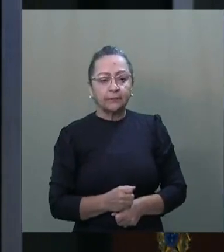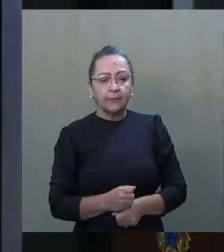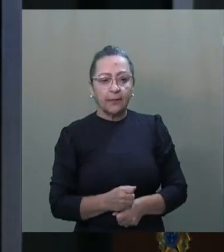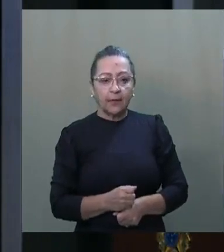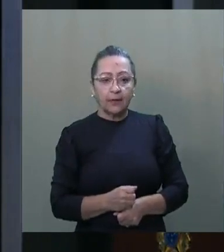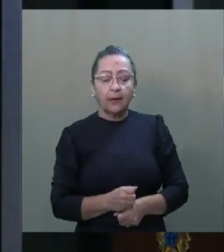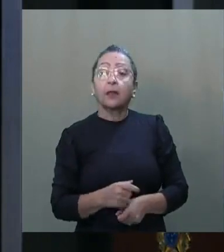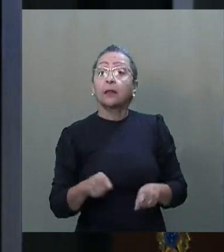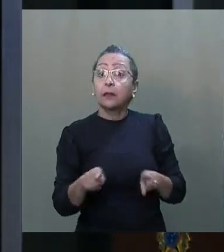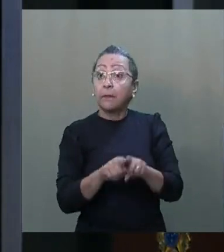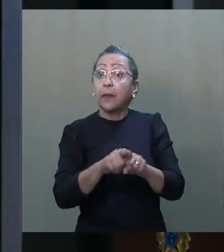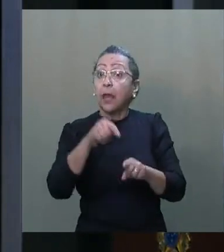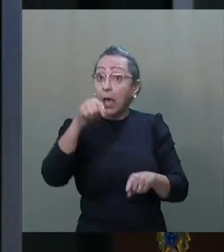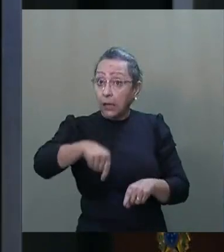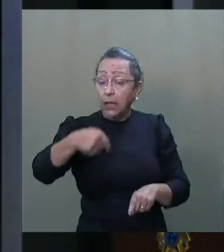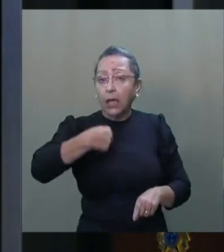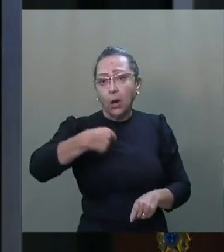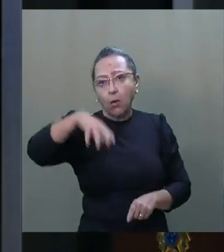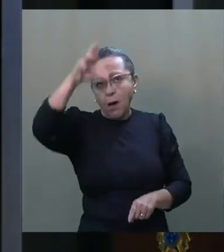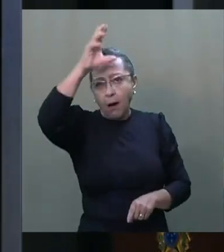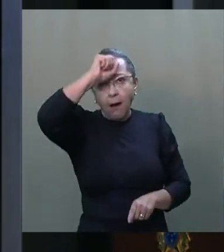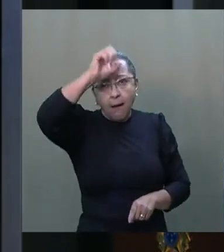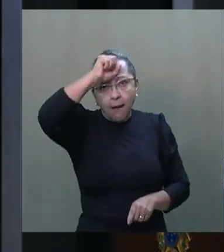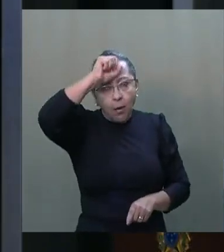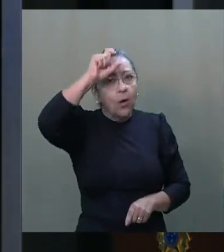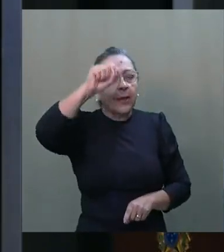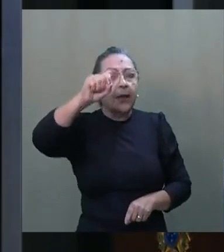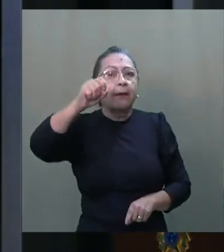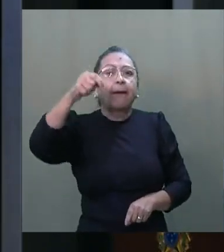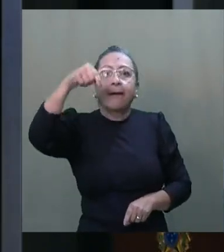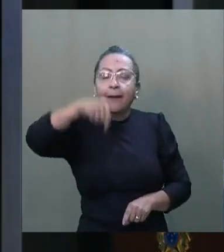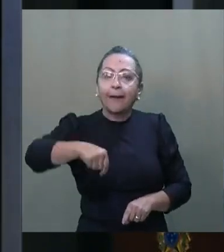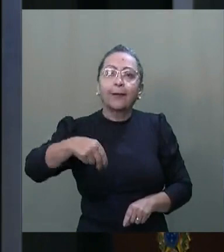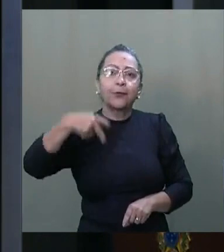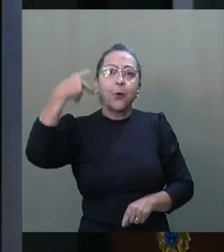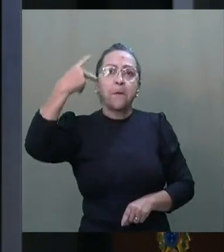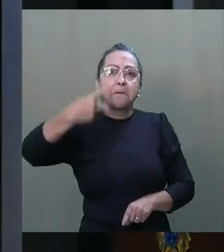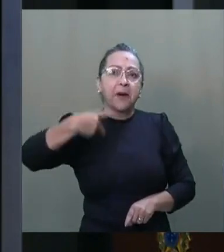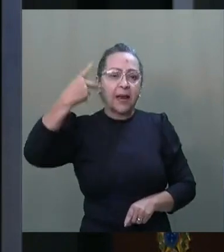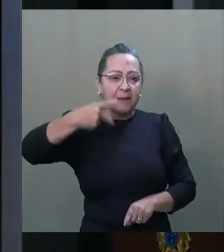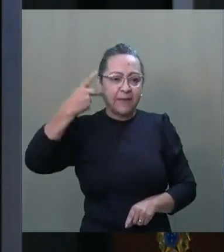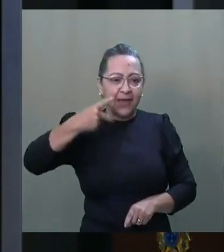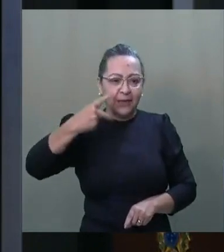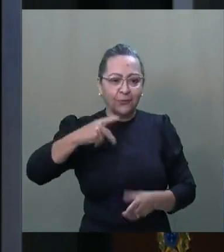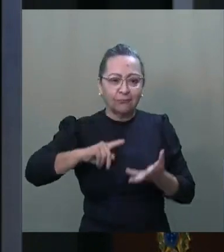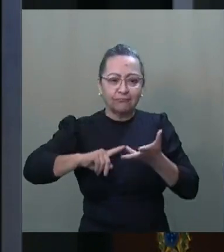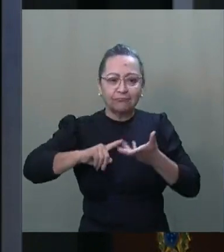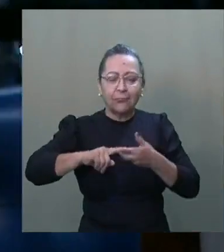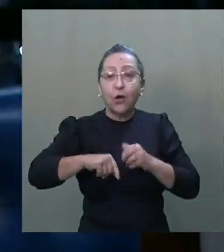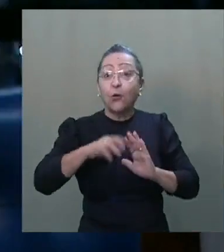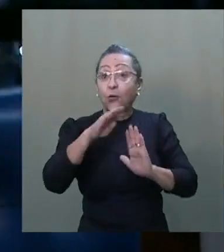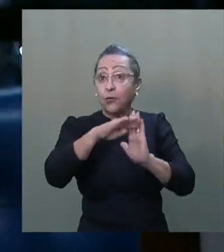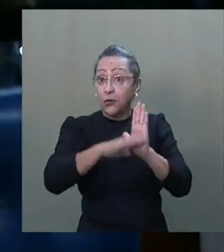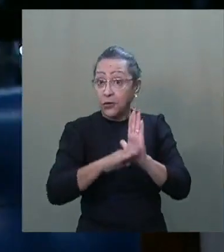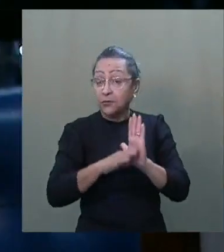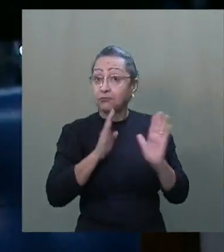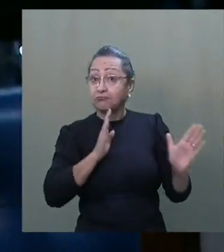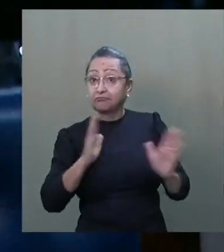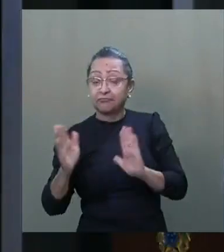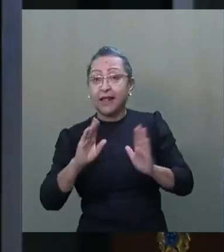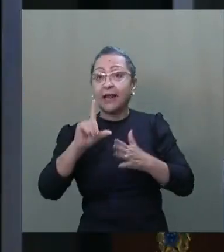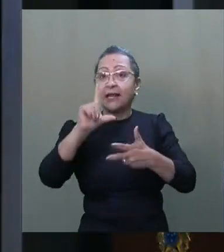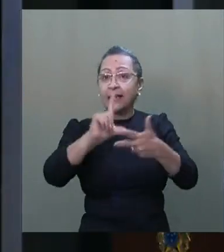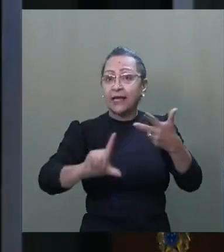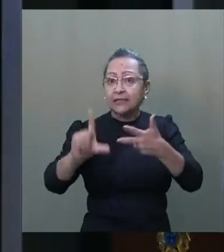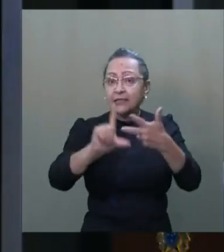Aprendi também que no Parlamento o ritmo do processo legislativo e o